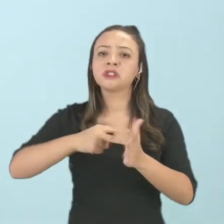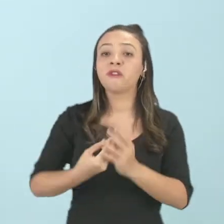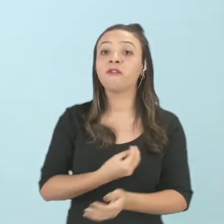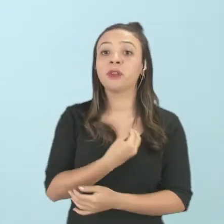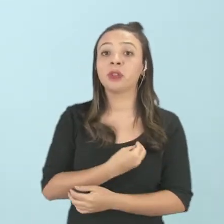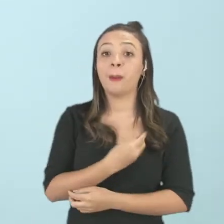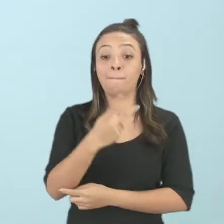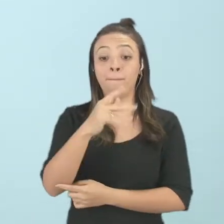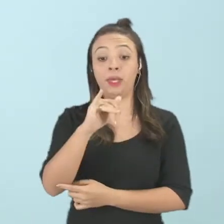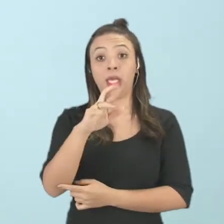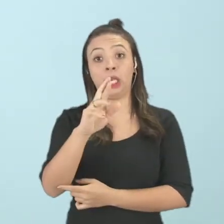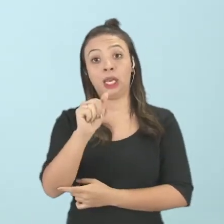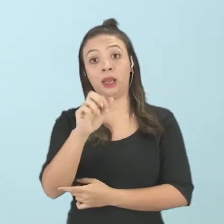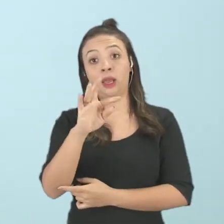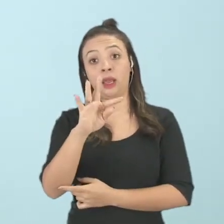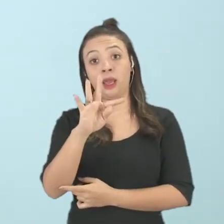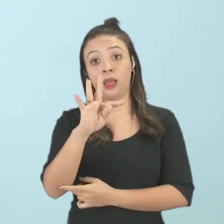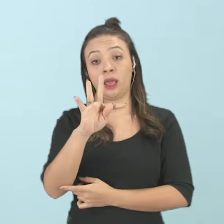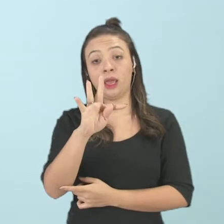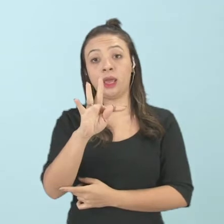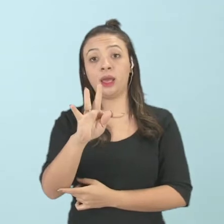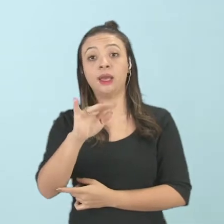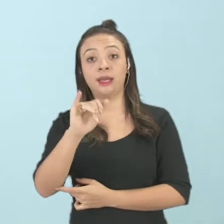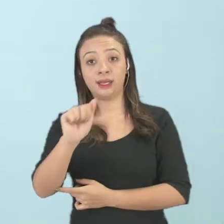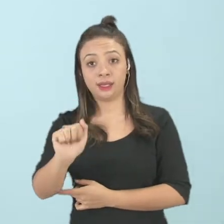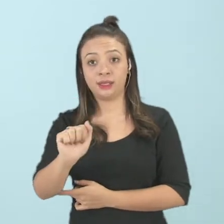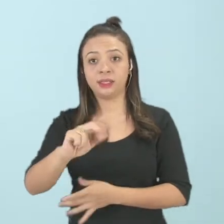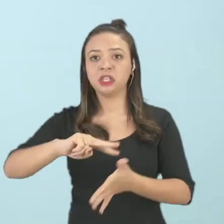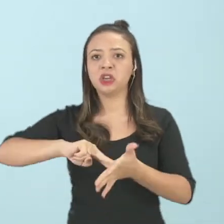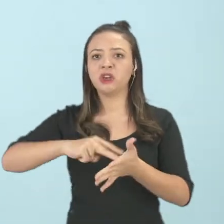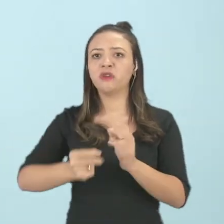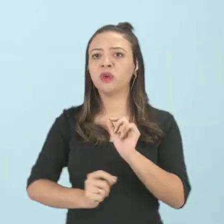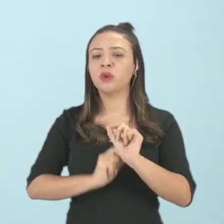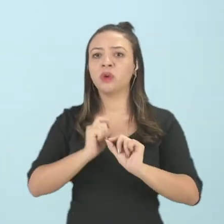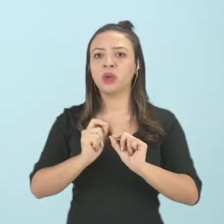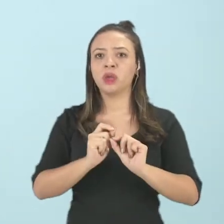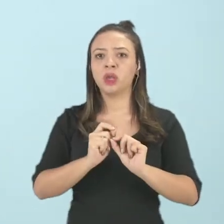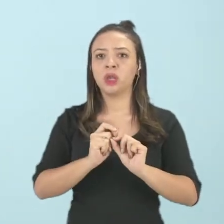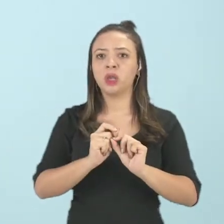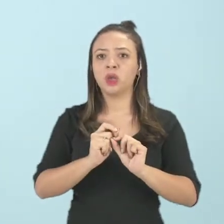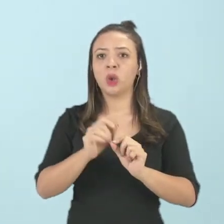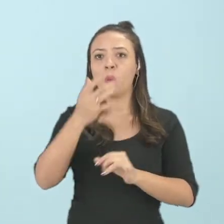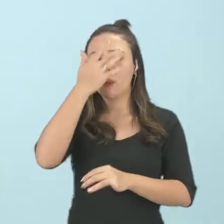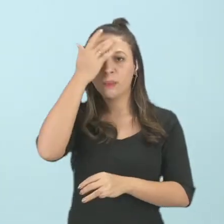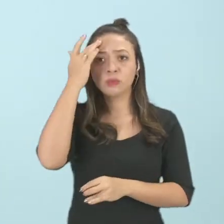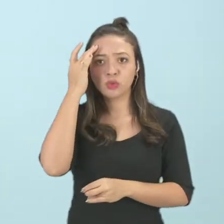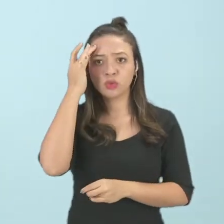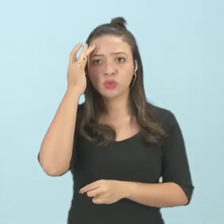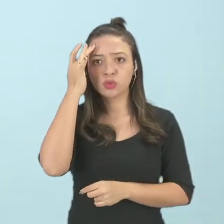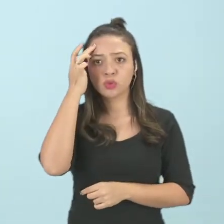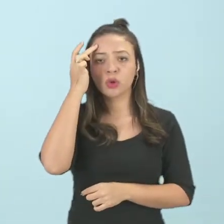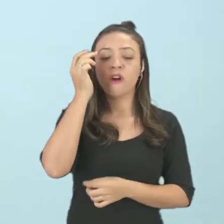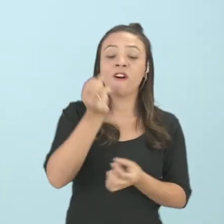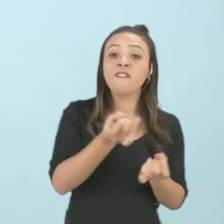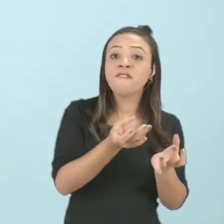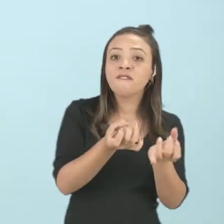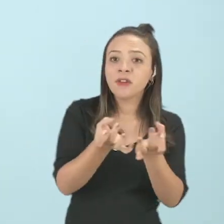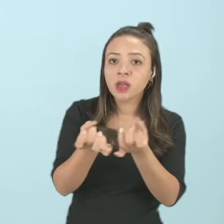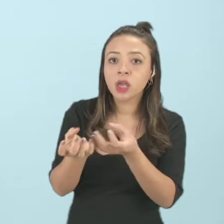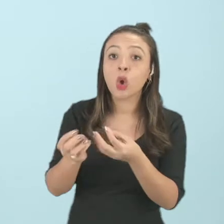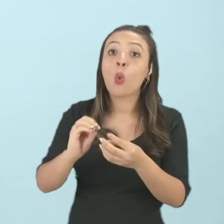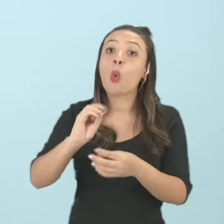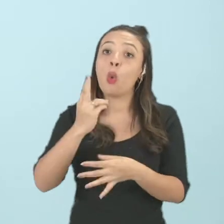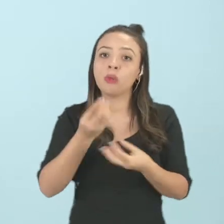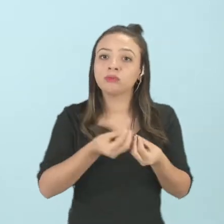Pirataria, modernamente falando, é quando a pessoa vende ou distribui